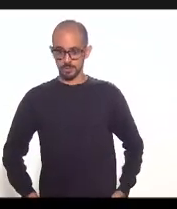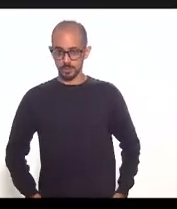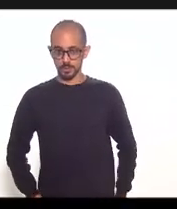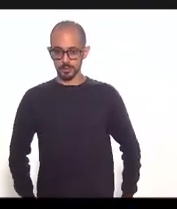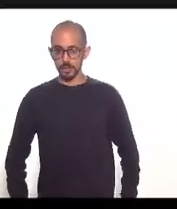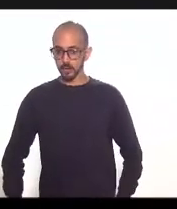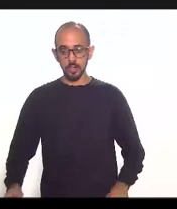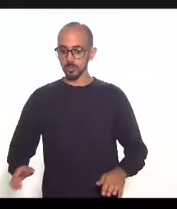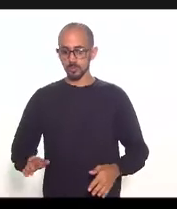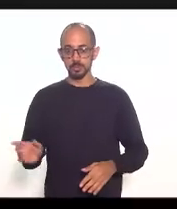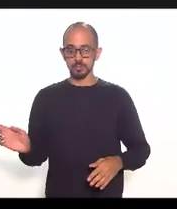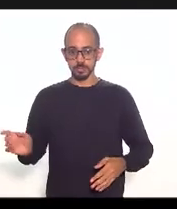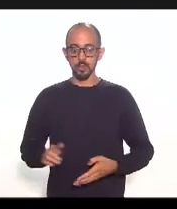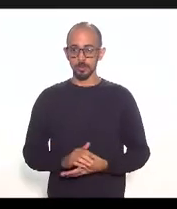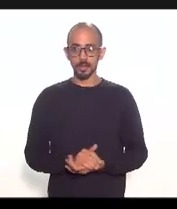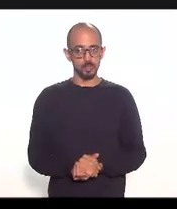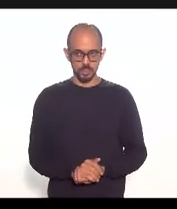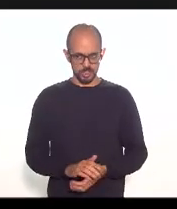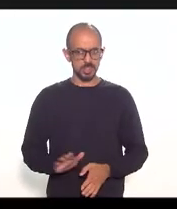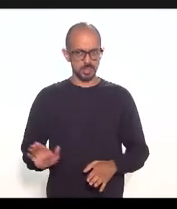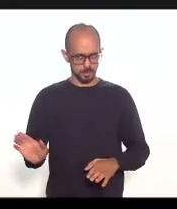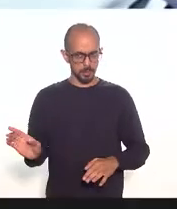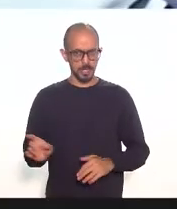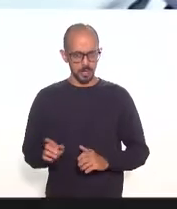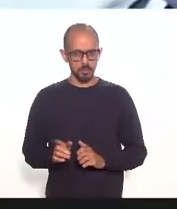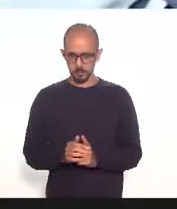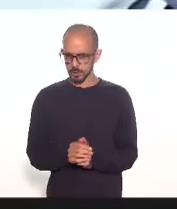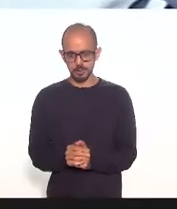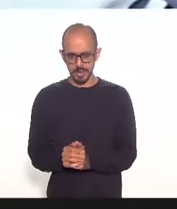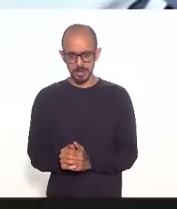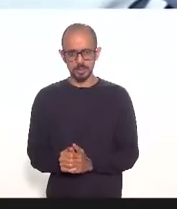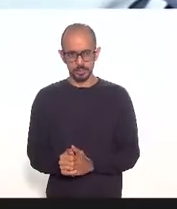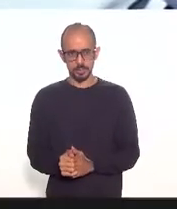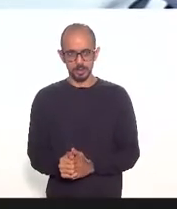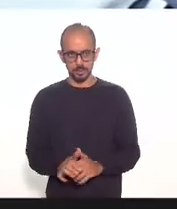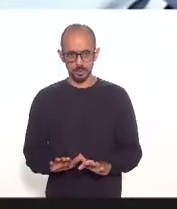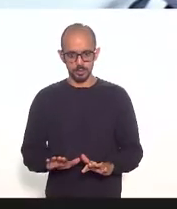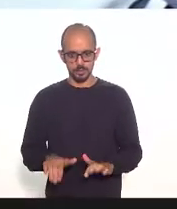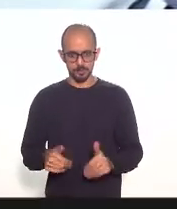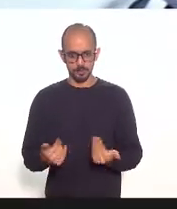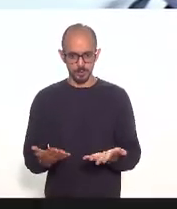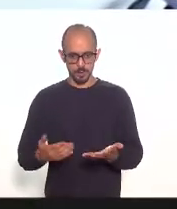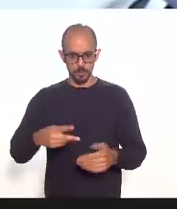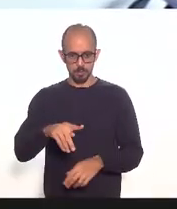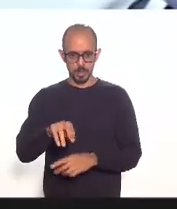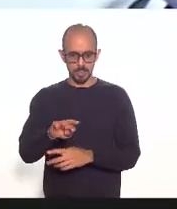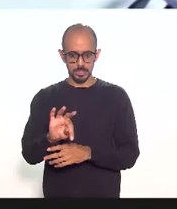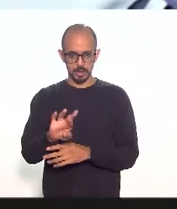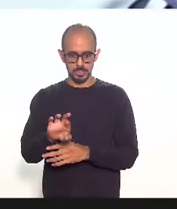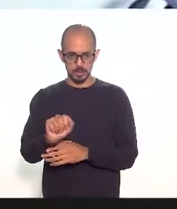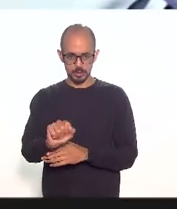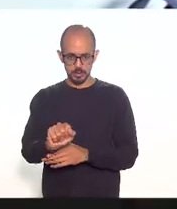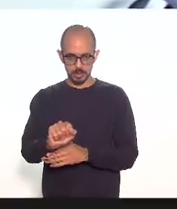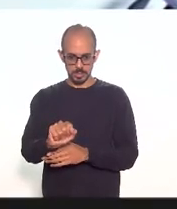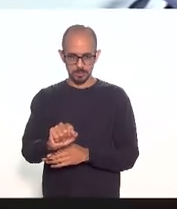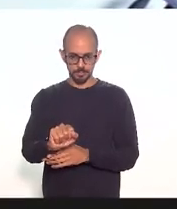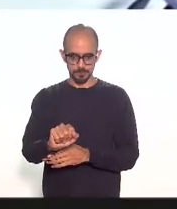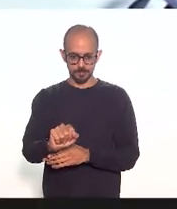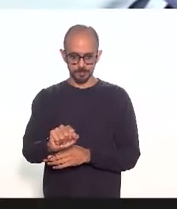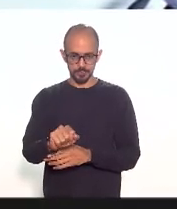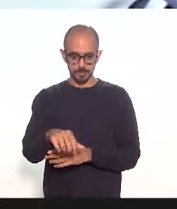eu queria pedir a doutora Patrícia Sacalhem para que